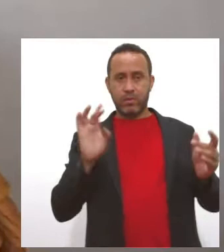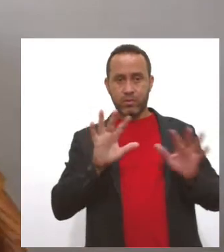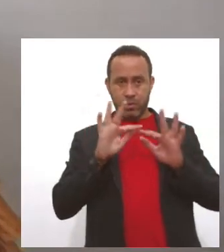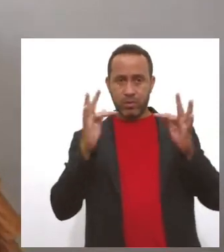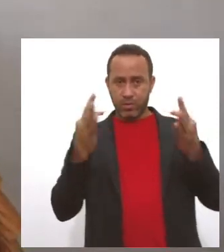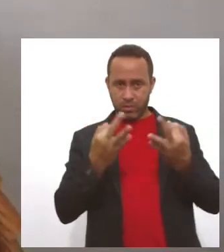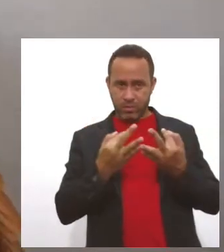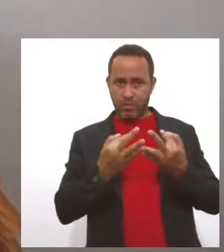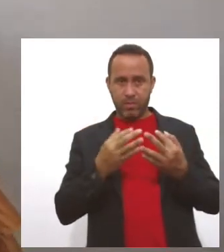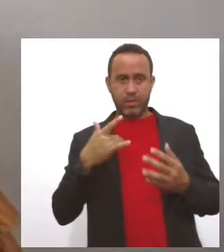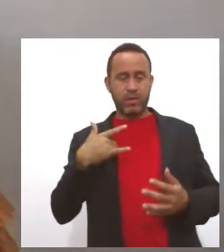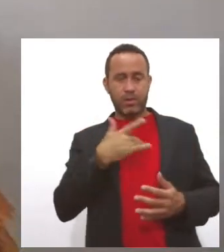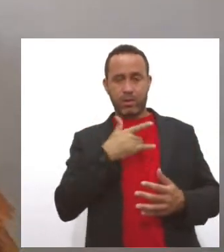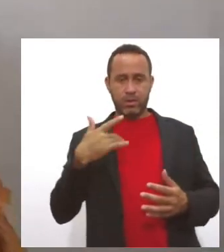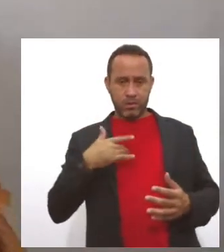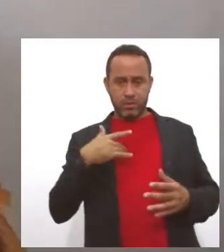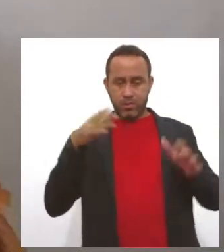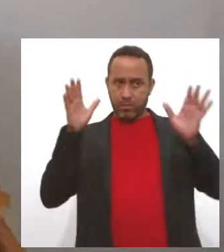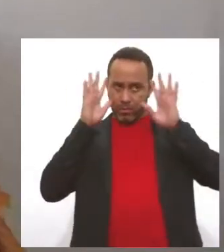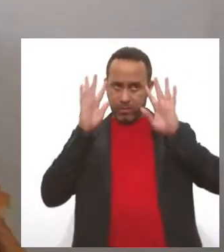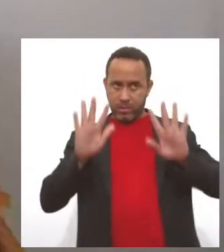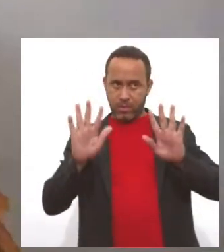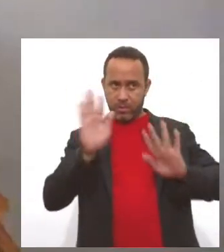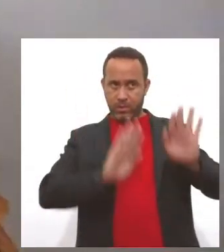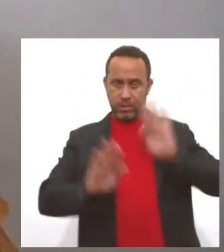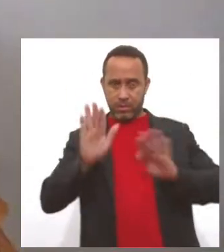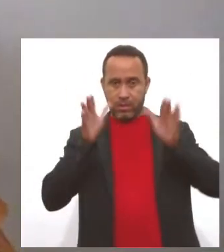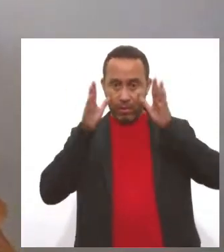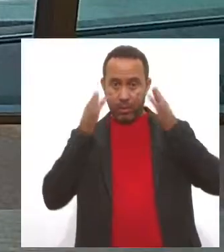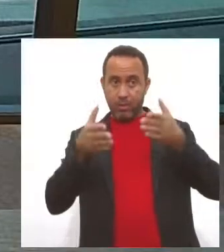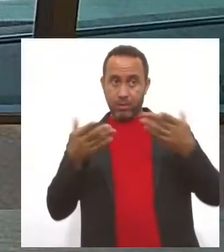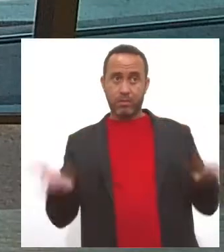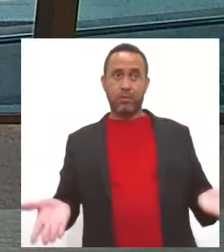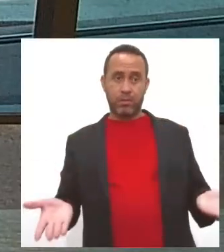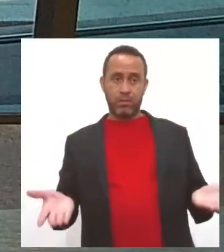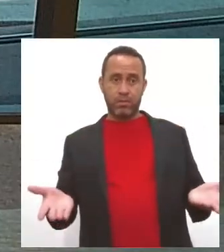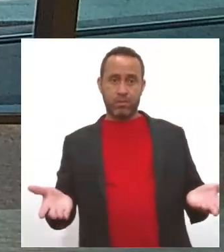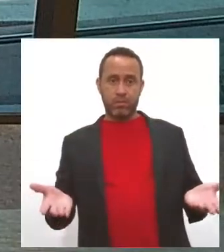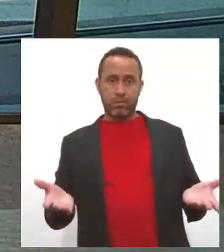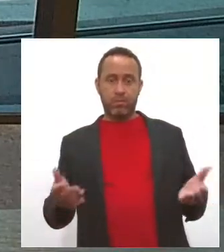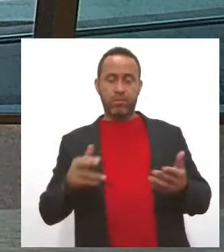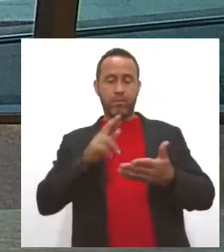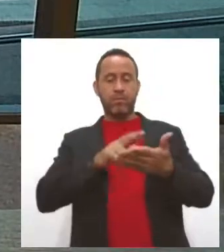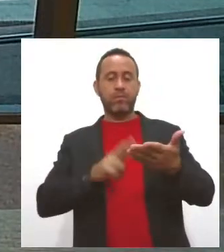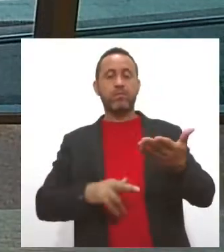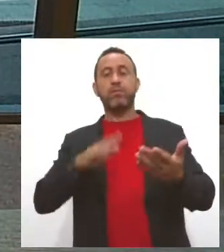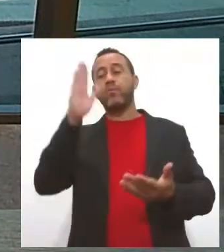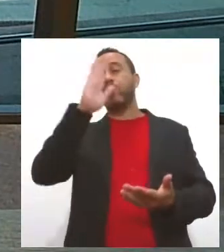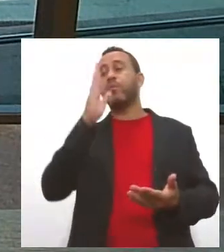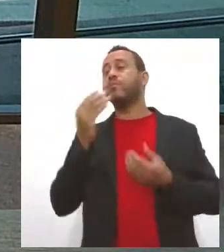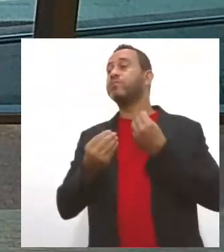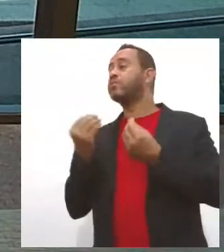e a nossa saúde. Vamos ficar atentos, né? Verdade. Como é que está o boletim no Brasil, Arícia?